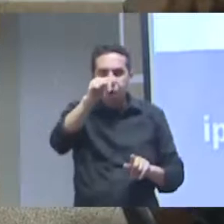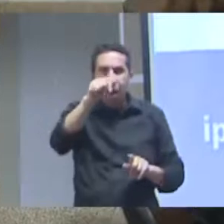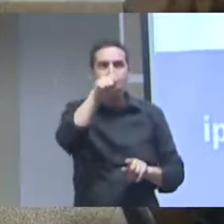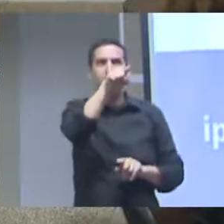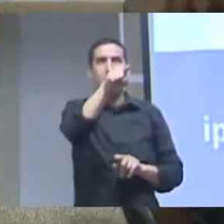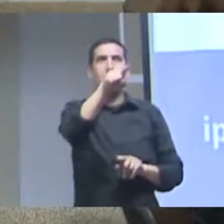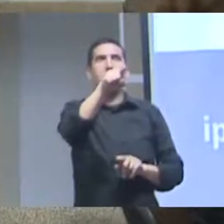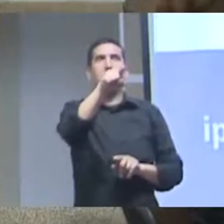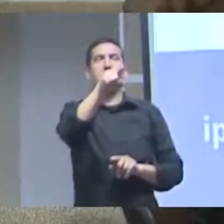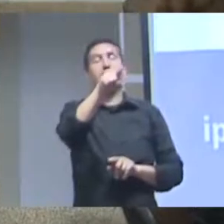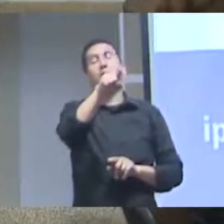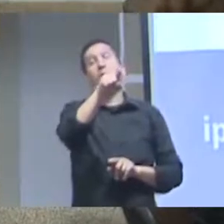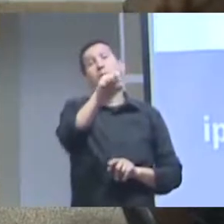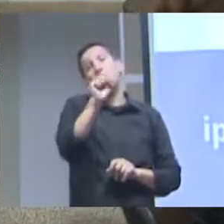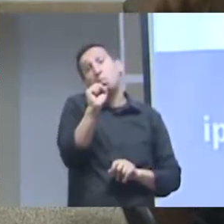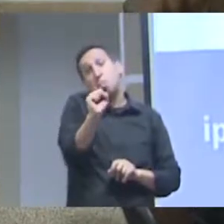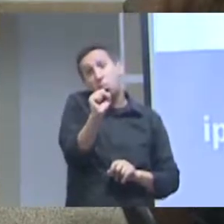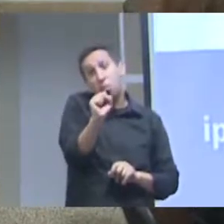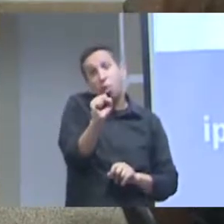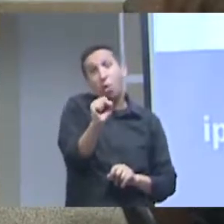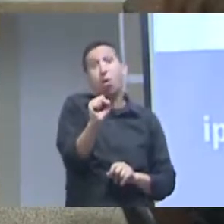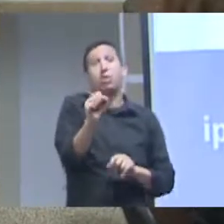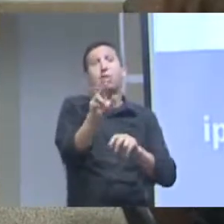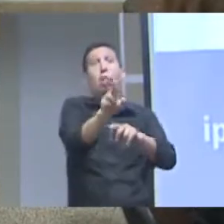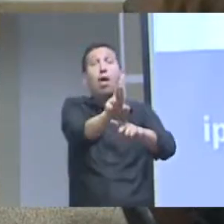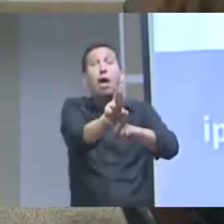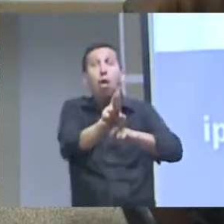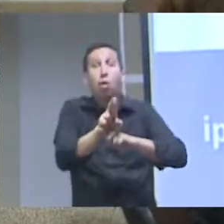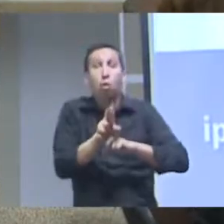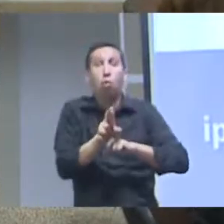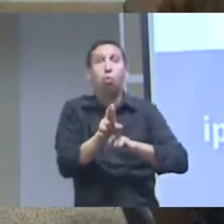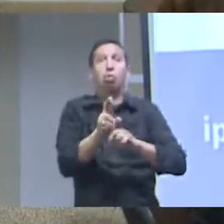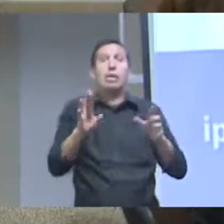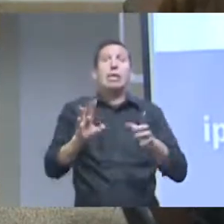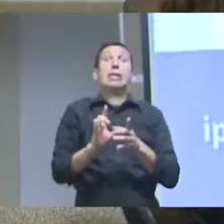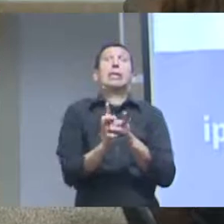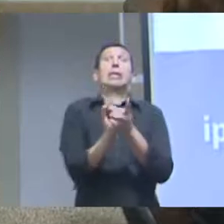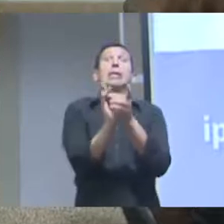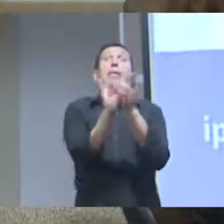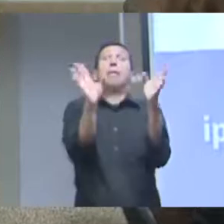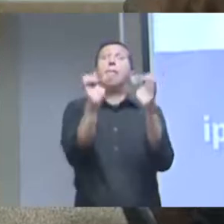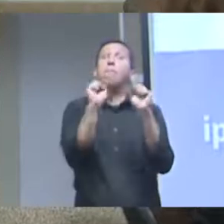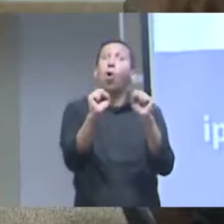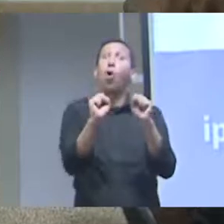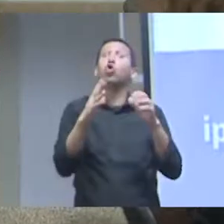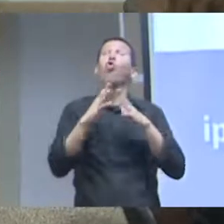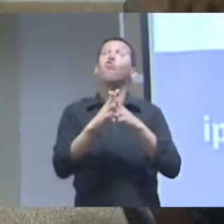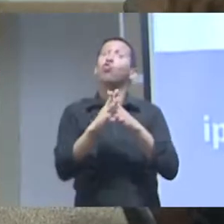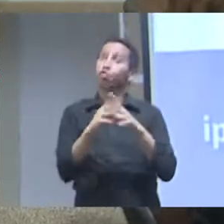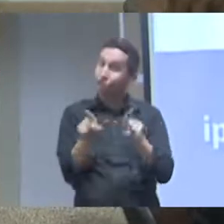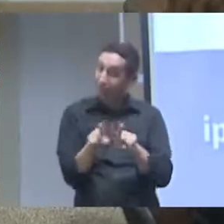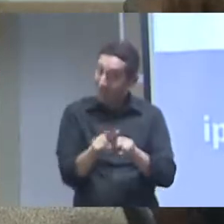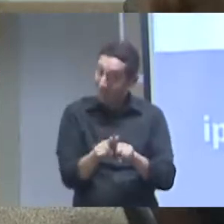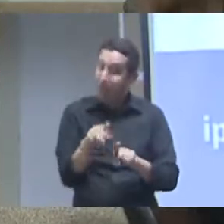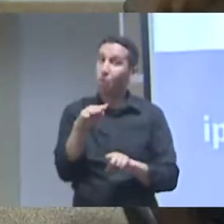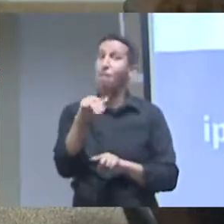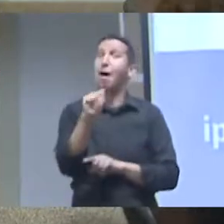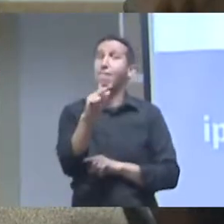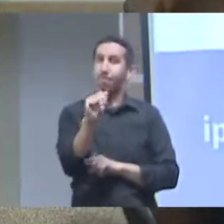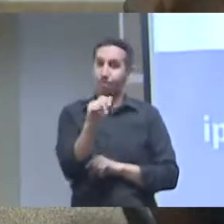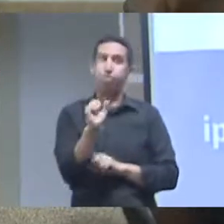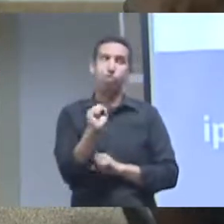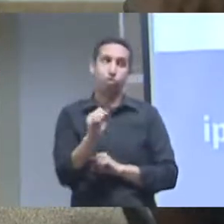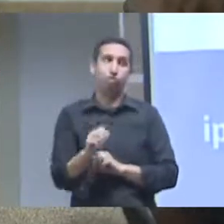mapa ele pode não ser uma ferramenta de democratização muito pelo contrário ele pode vender uma ideia